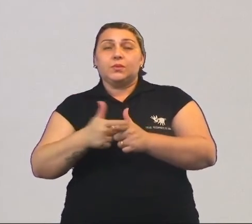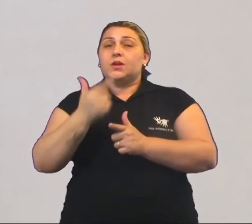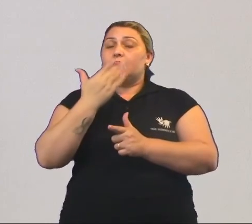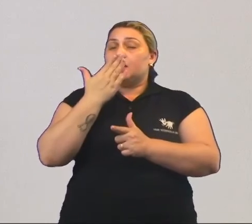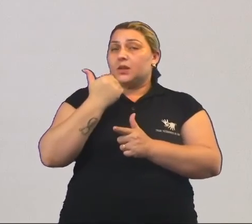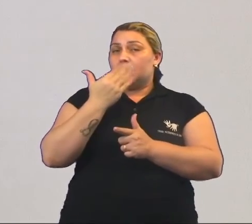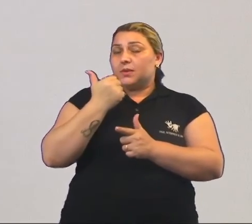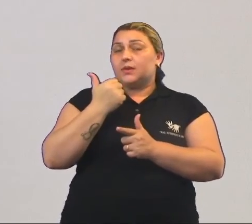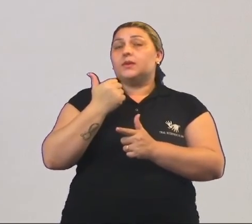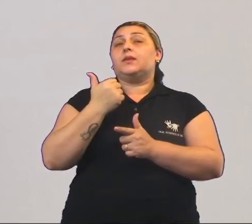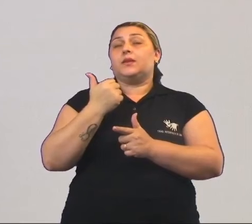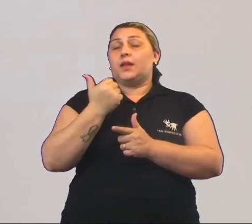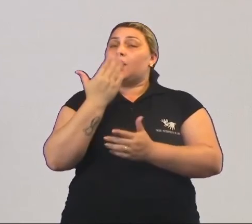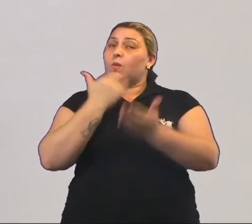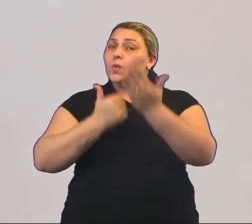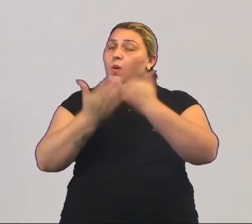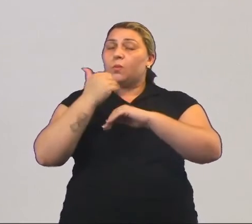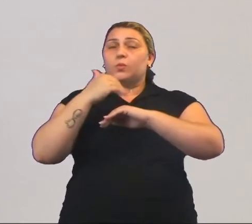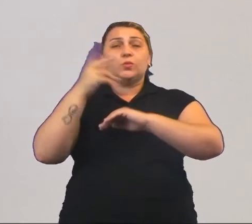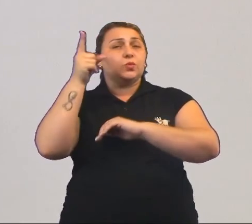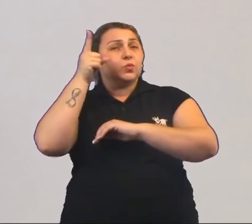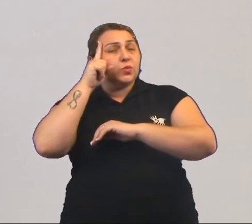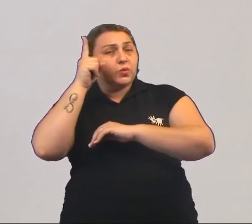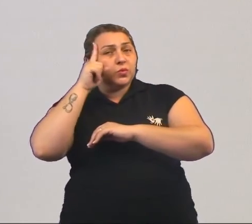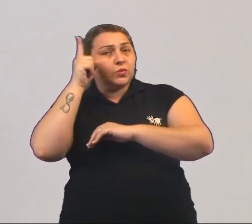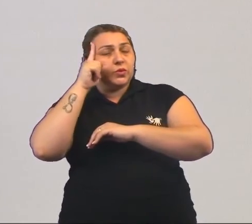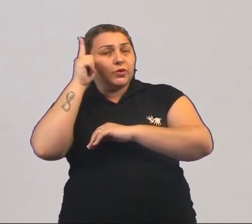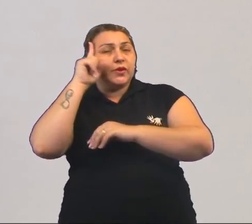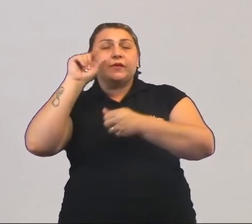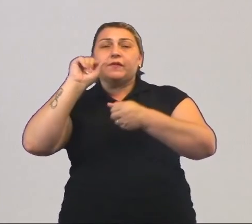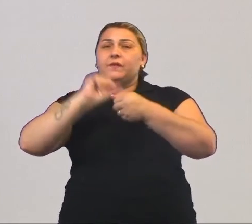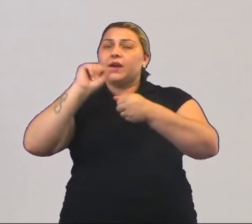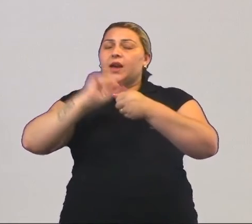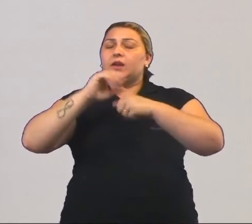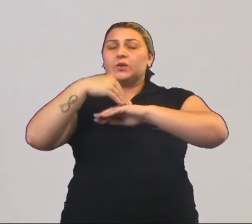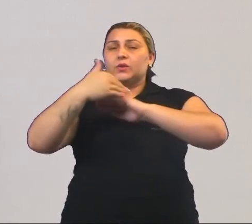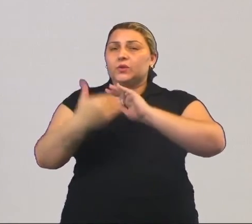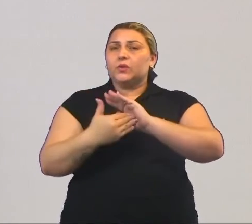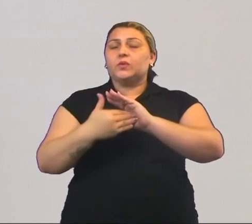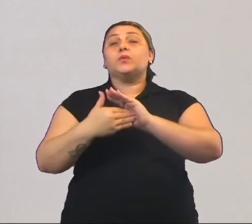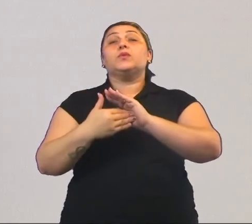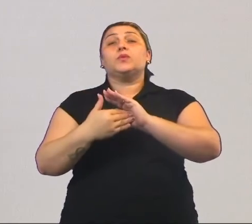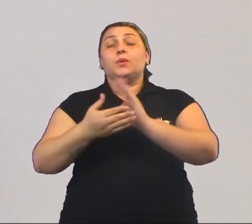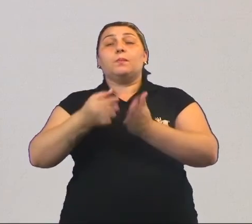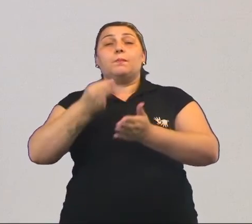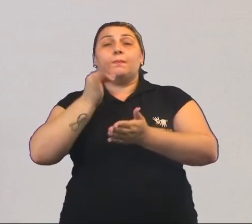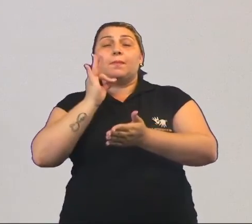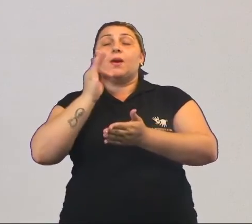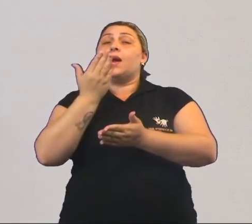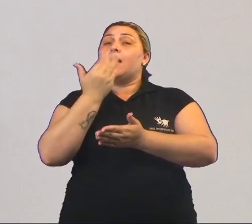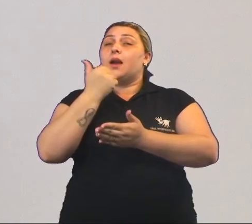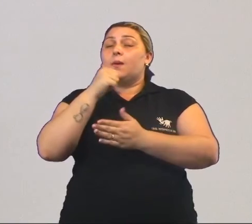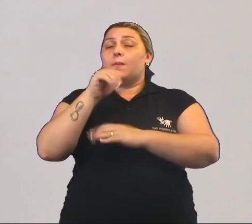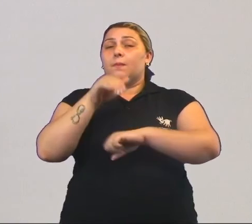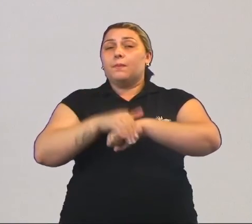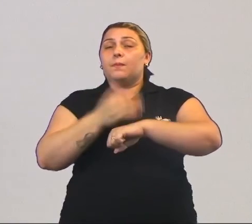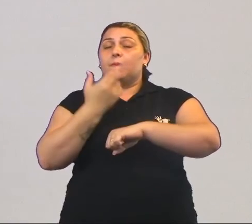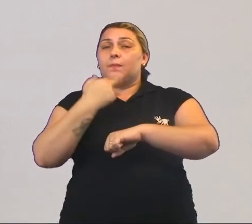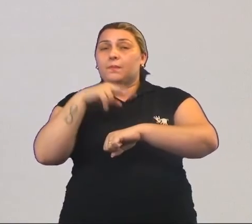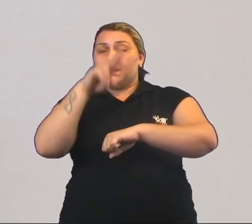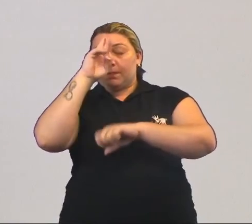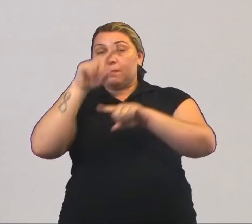à alimentação. Ela come todos os dias, faz todas as refeições de um dia. Mas, às vezes, essa